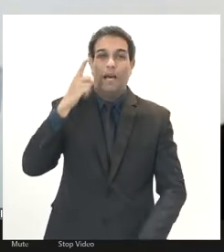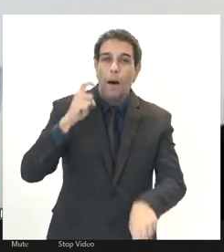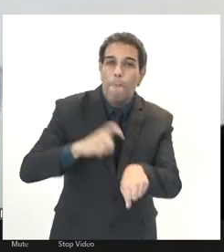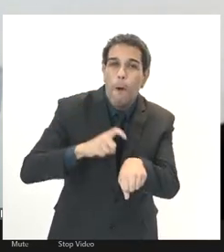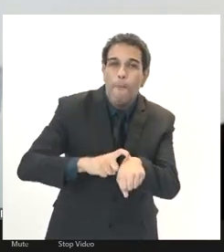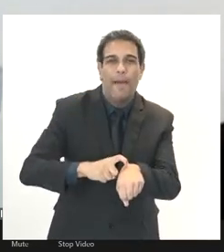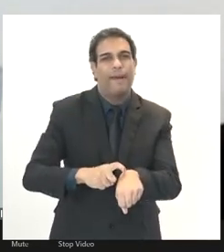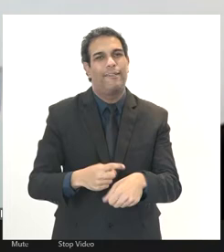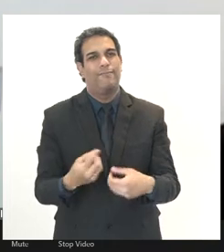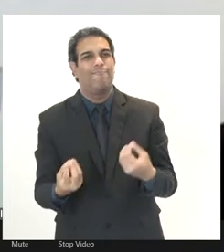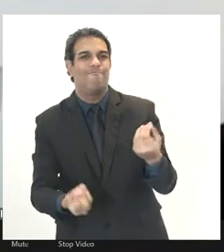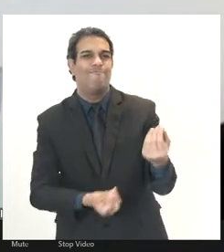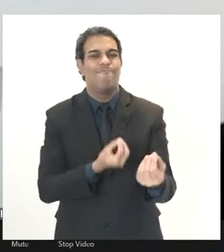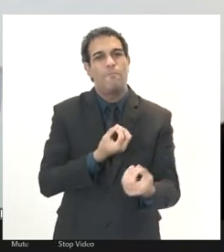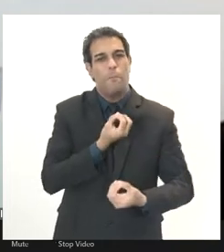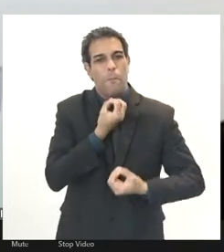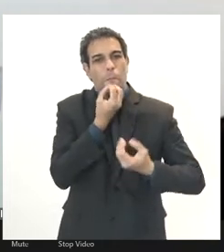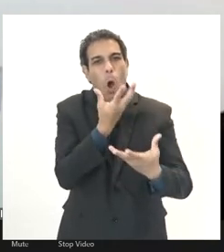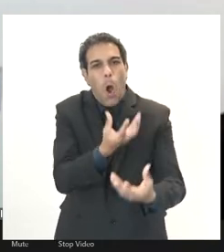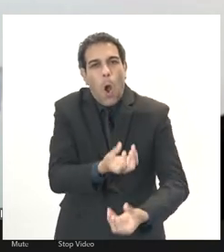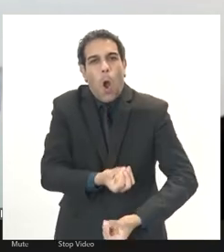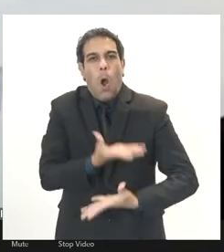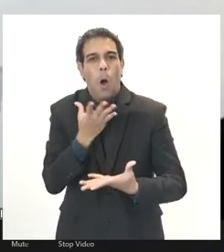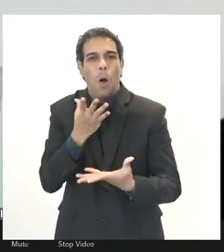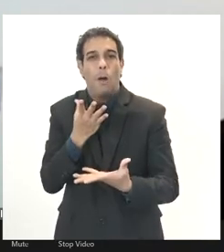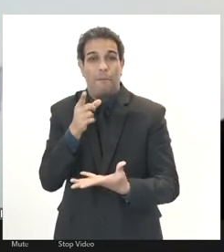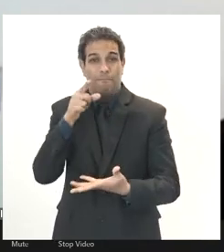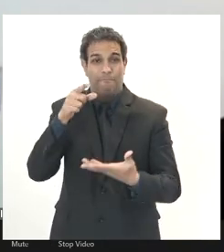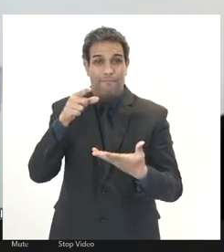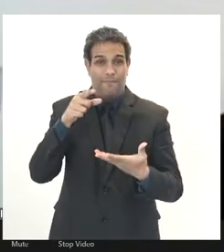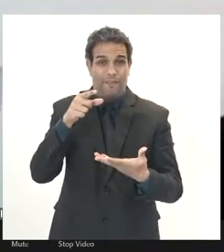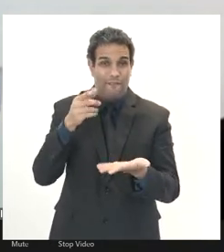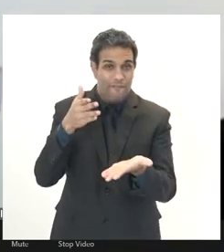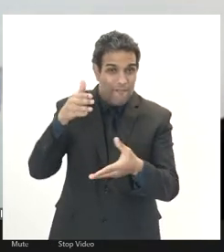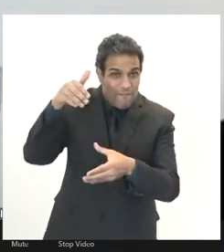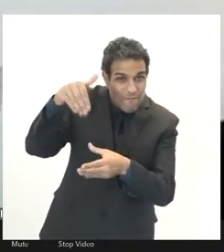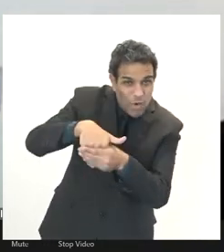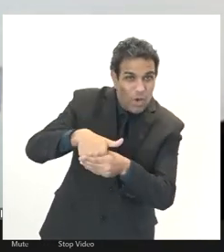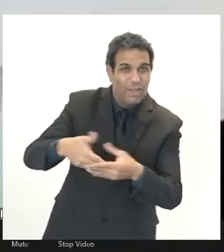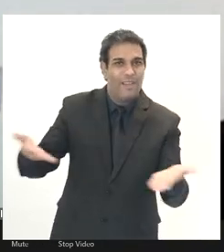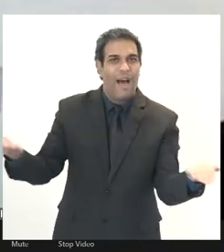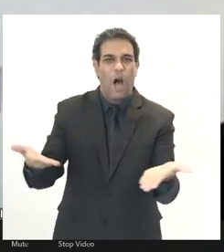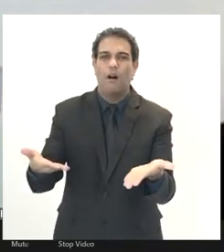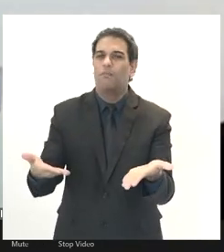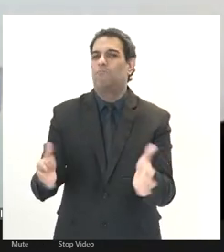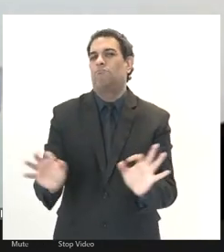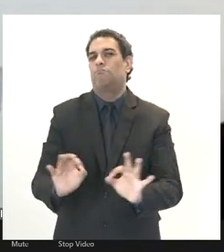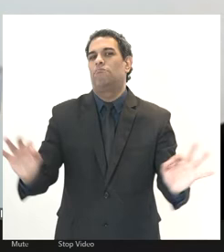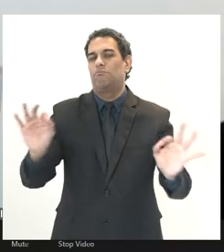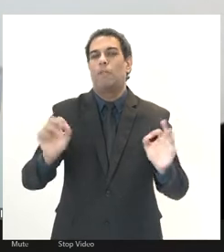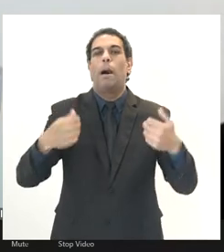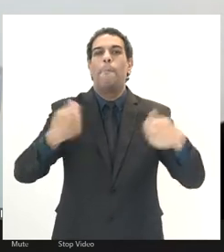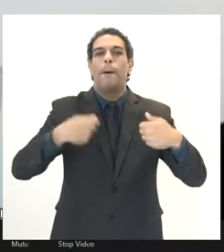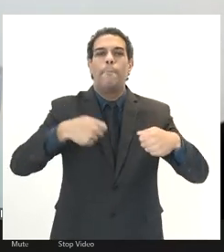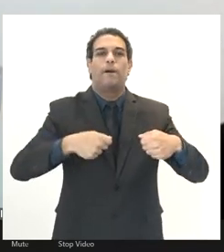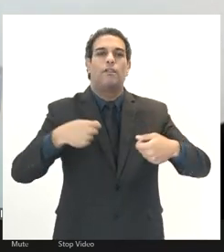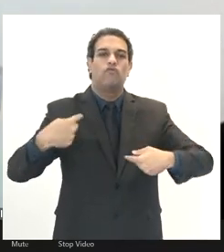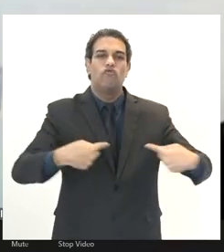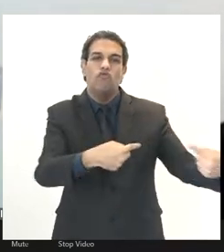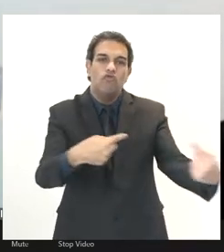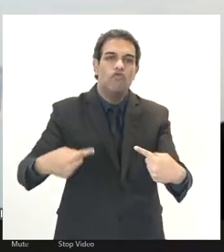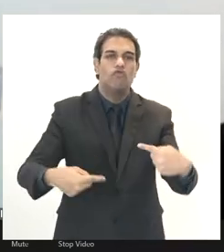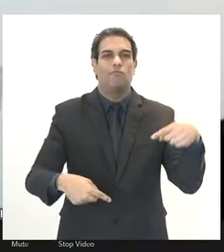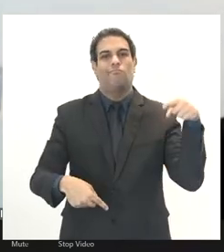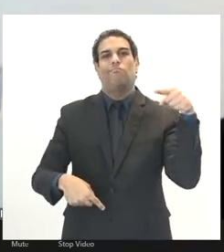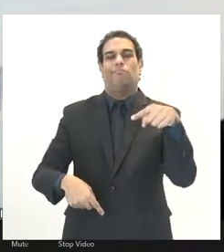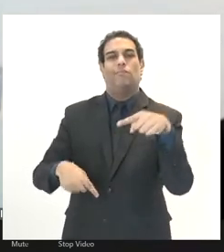votar uma matéria deste tamanho. É preciso que hajam iniciativas como essa que o senhor está